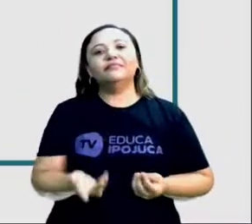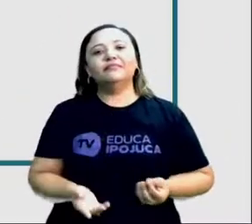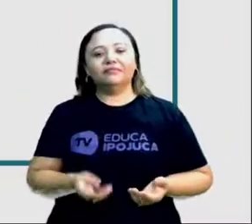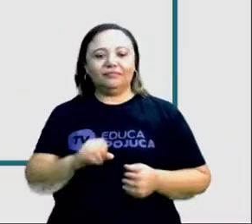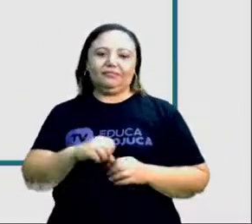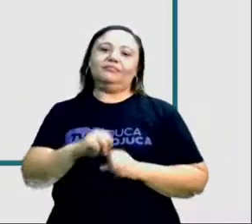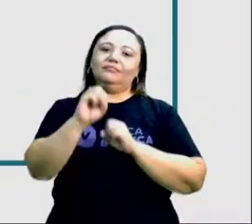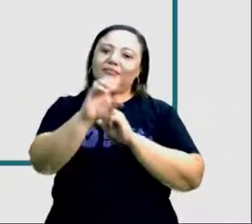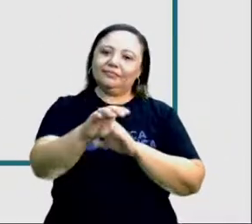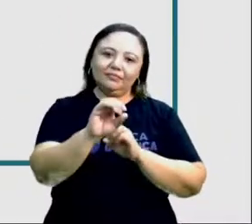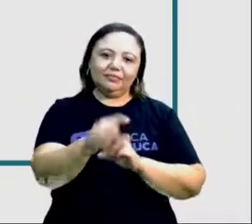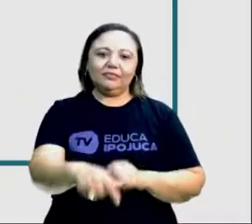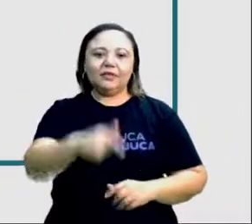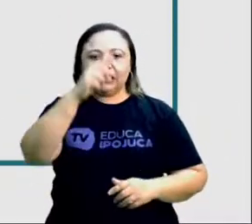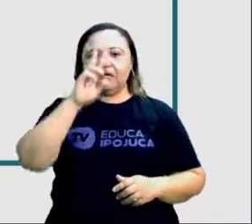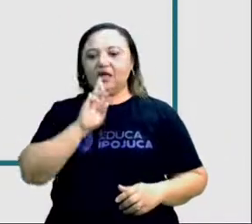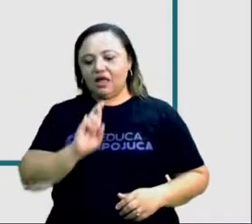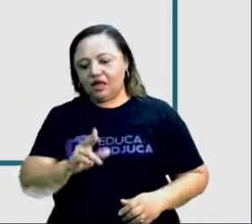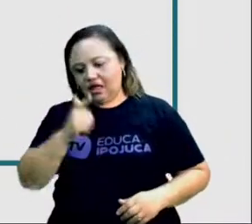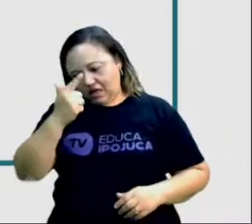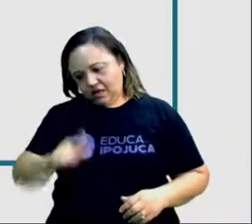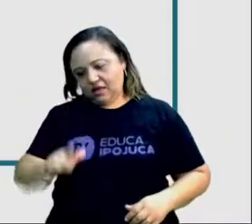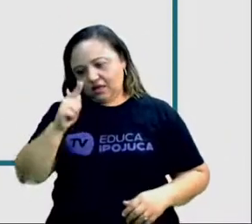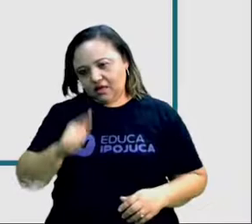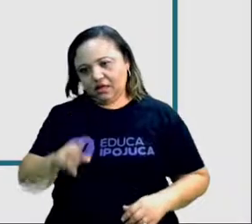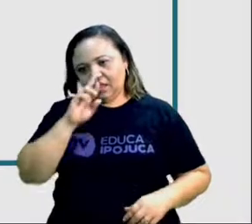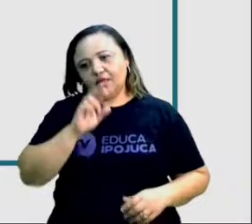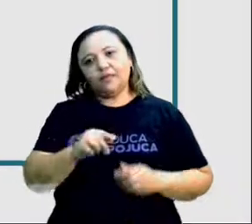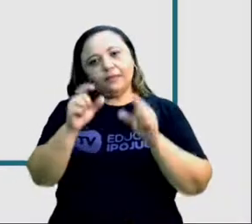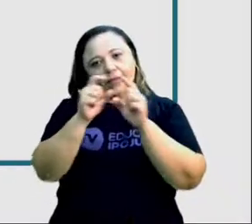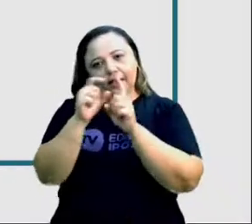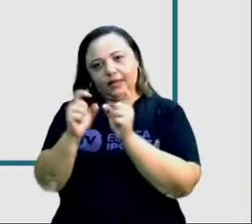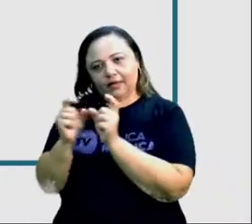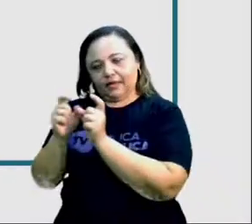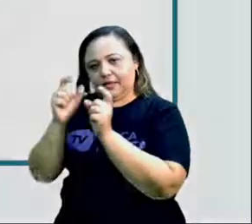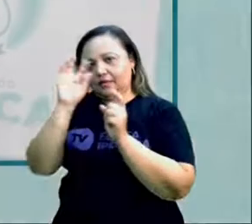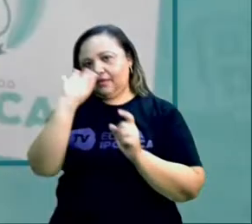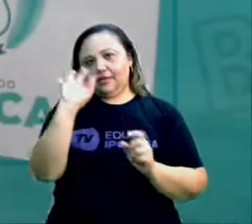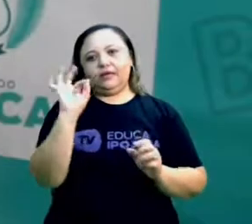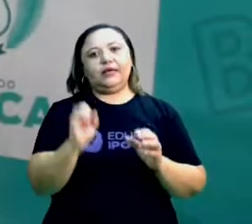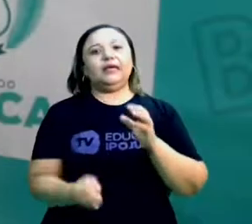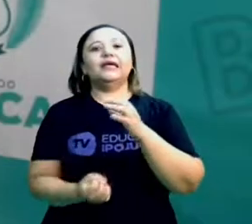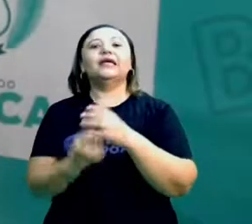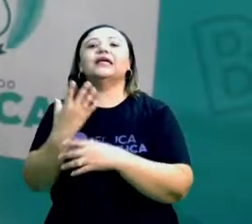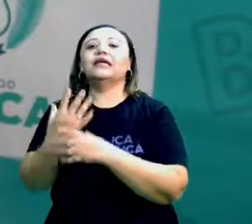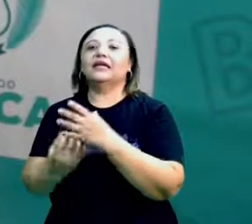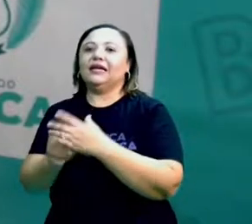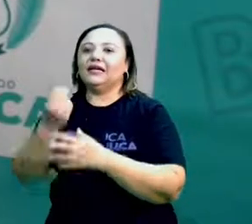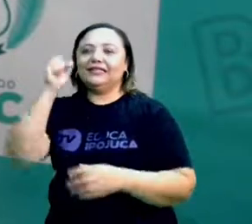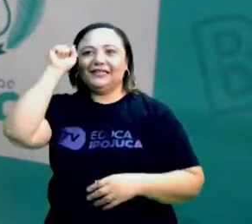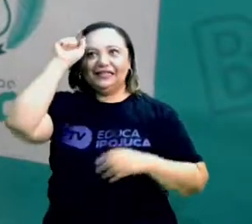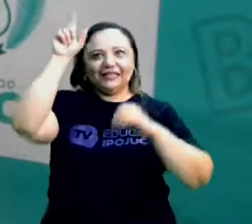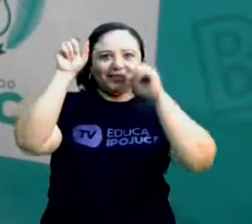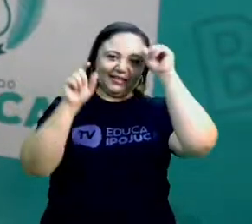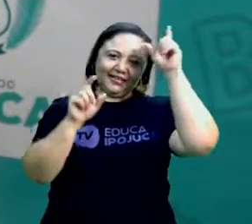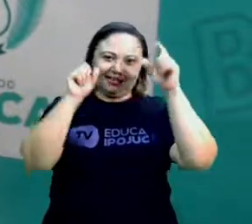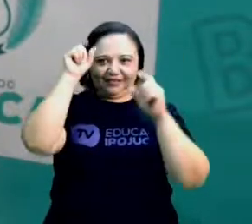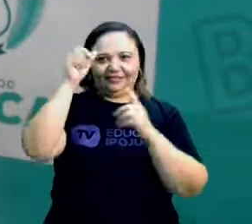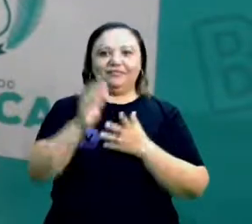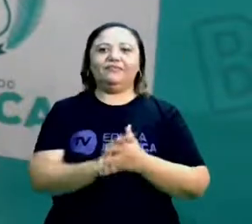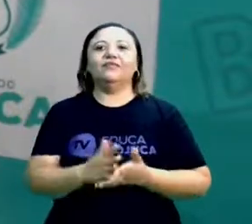Educar não é repetir palavras, é criar ideias, é encantar. Então hoje vamos nos